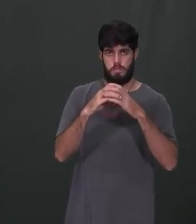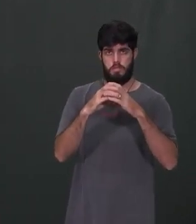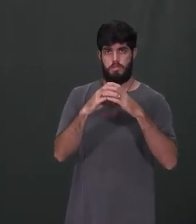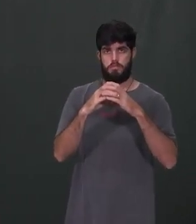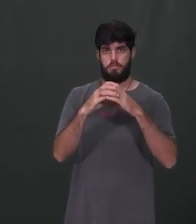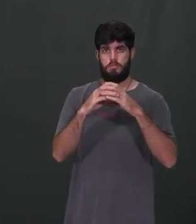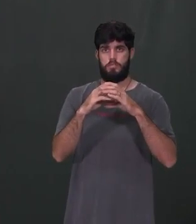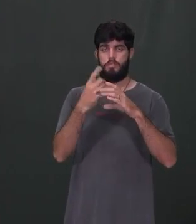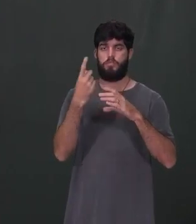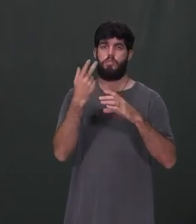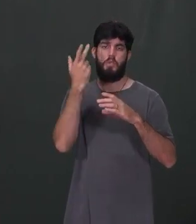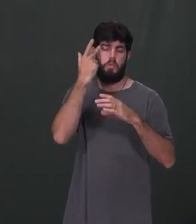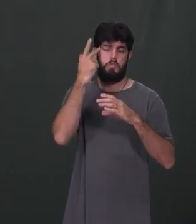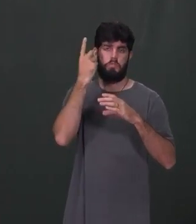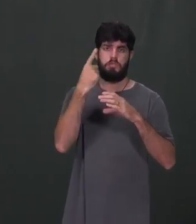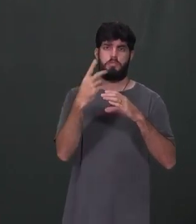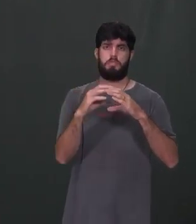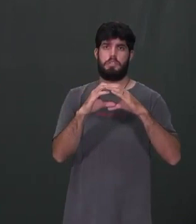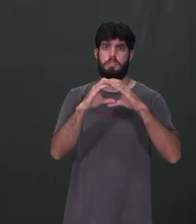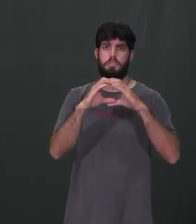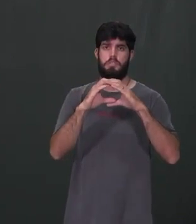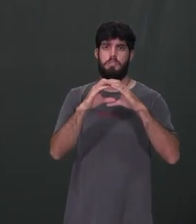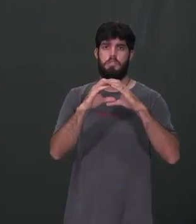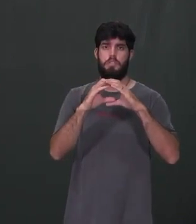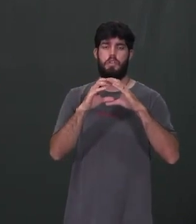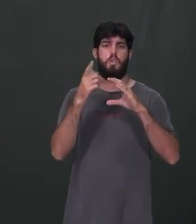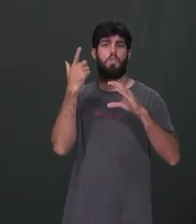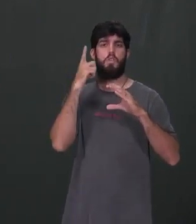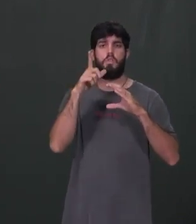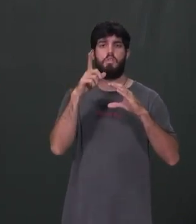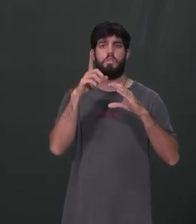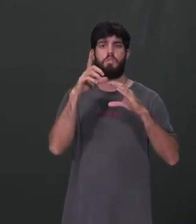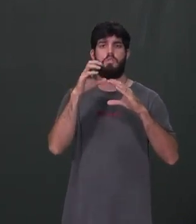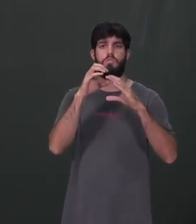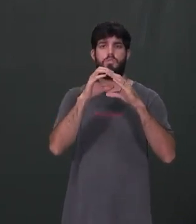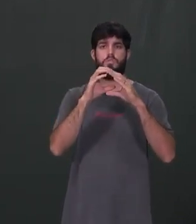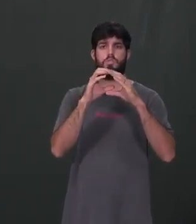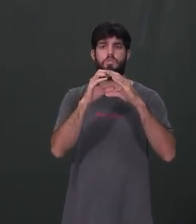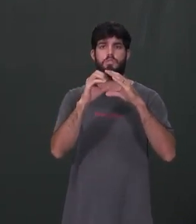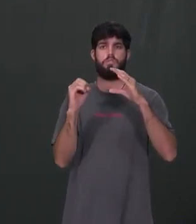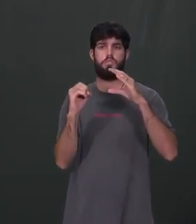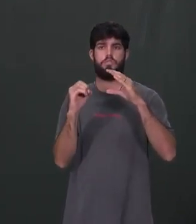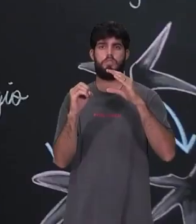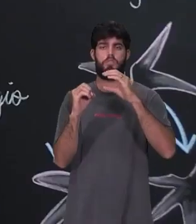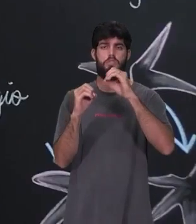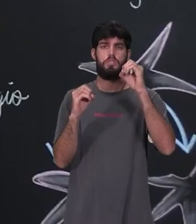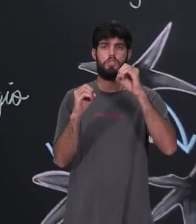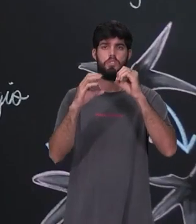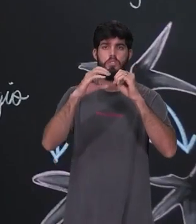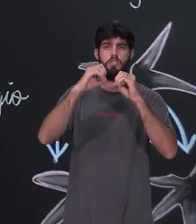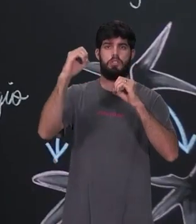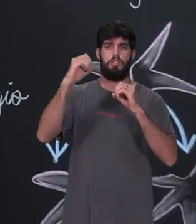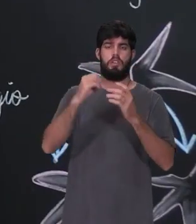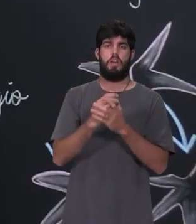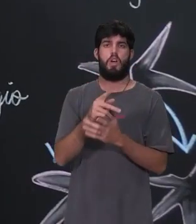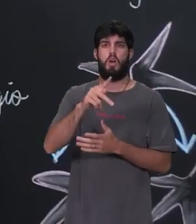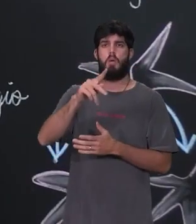só, que normalmente uma célula tem um núcleo. Ele começa a rolar uma multiplicação só de núcleo. Ela fica, então, uma célula